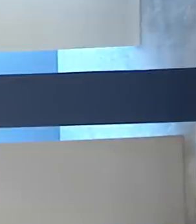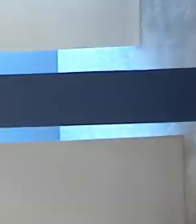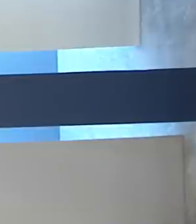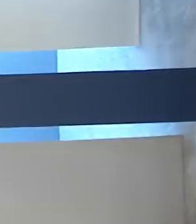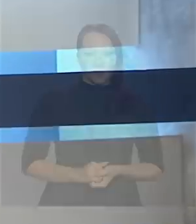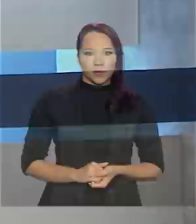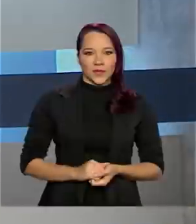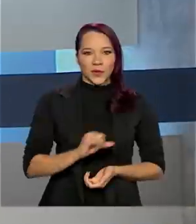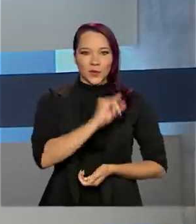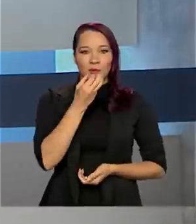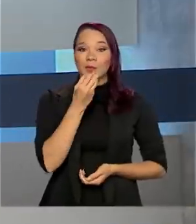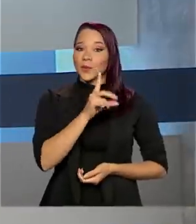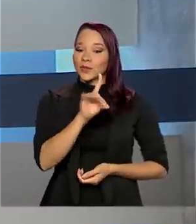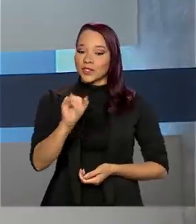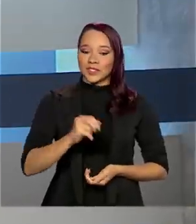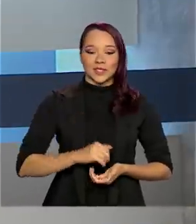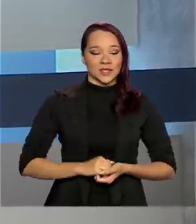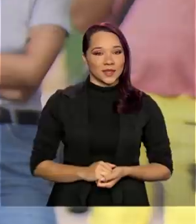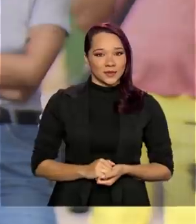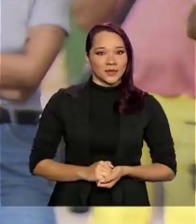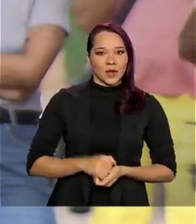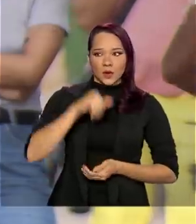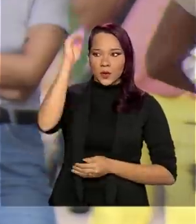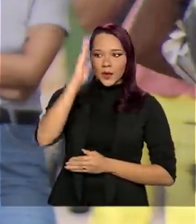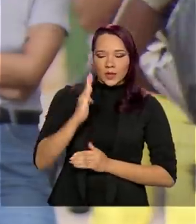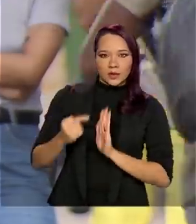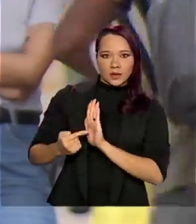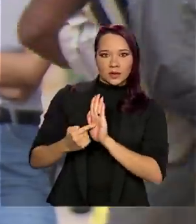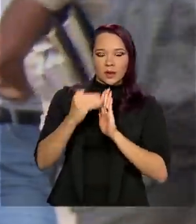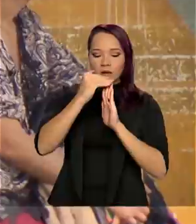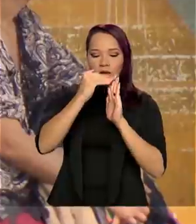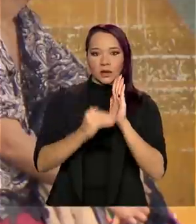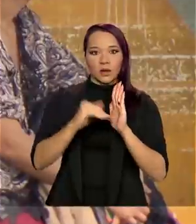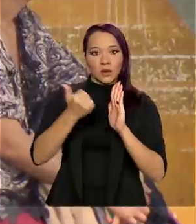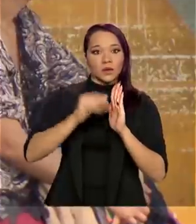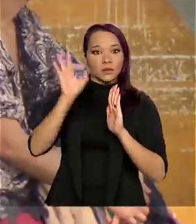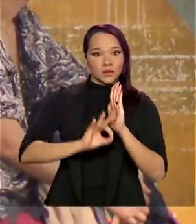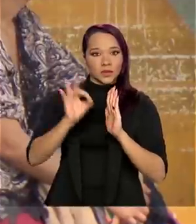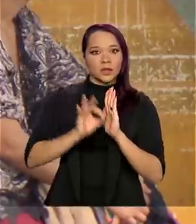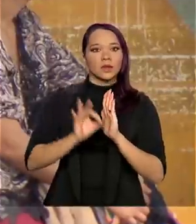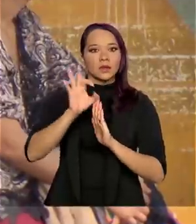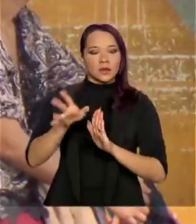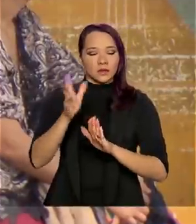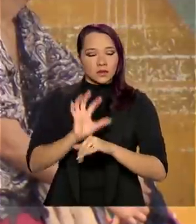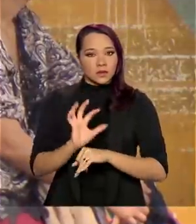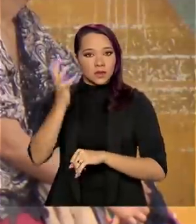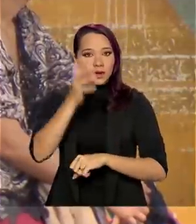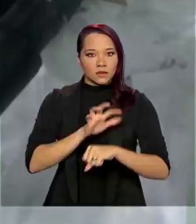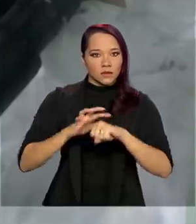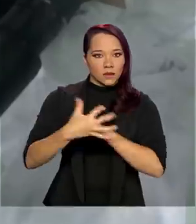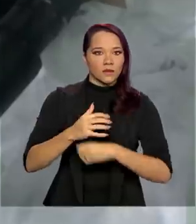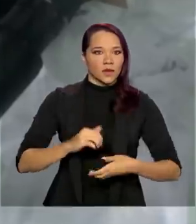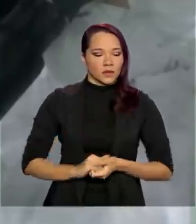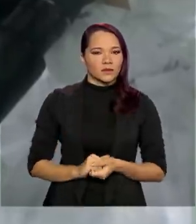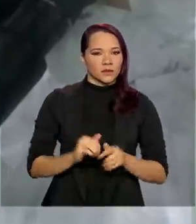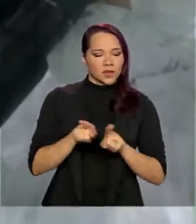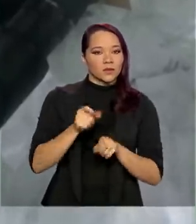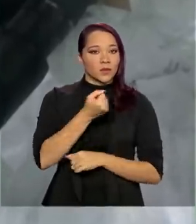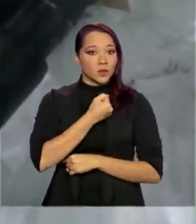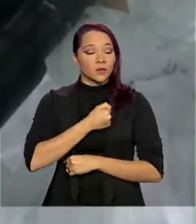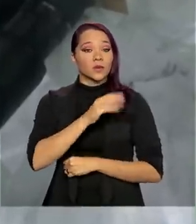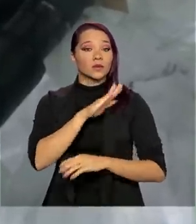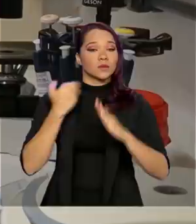Olá, bom dia! Brasil registra queda de 11% nos casos de coronavírus e o número de